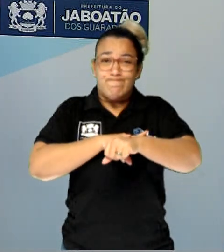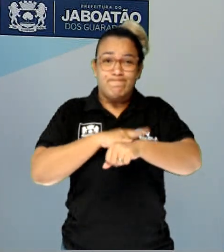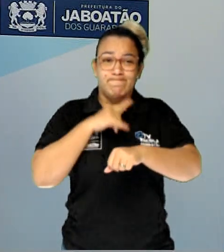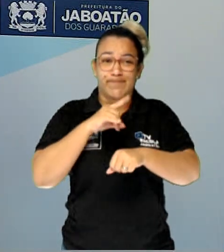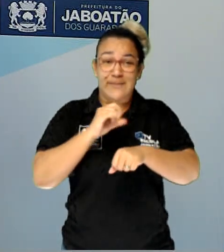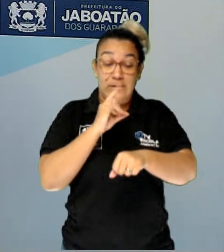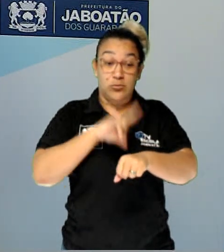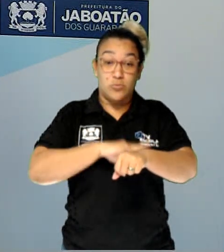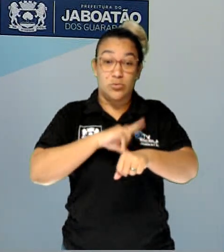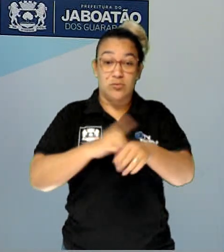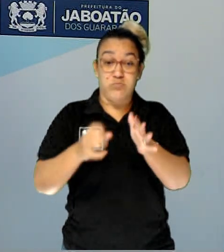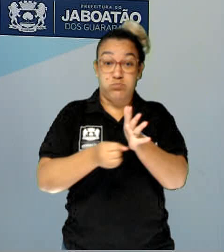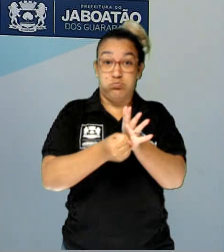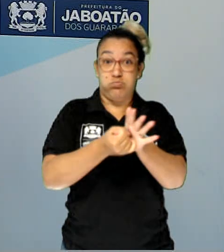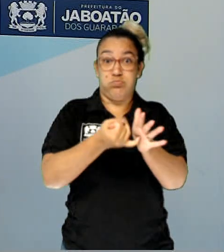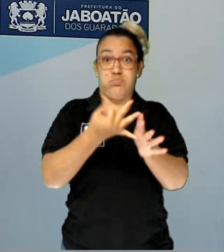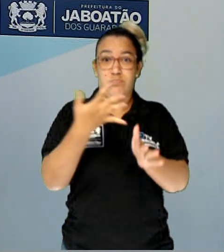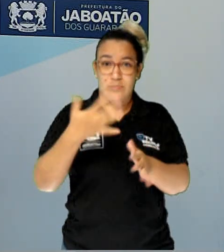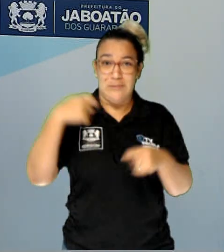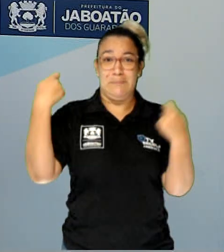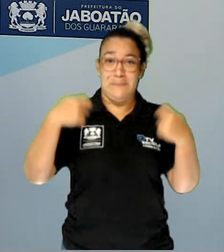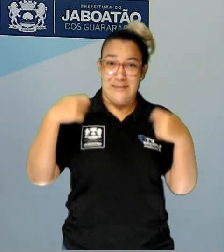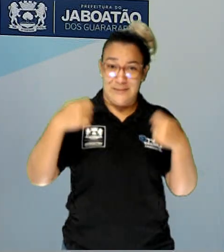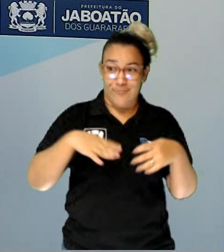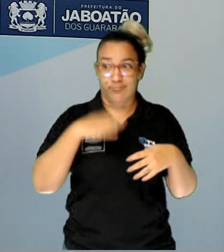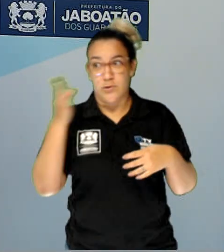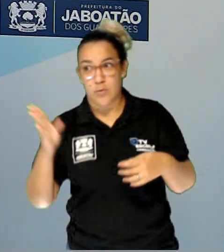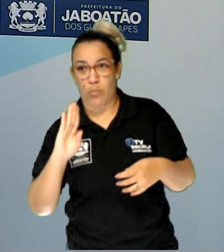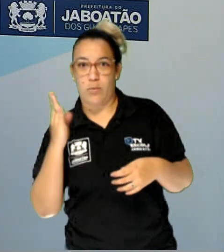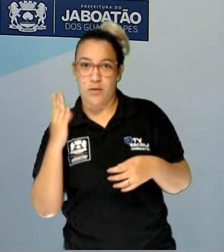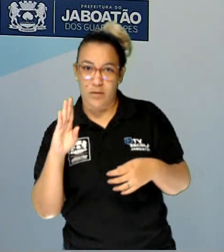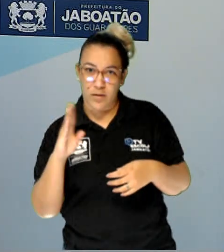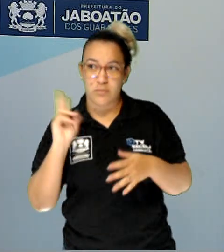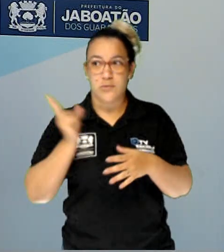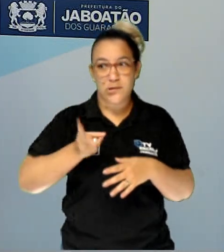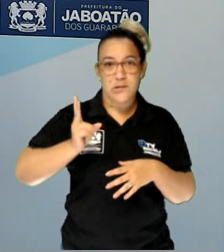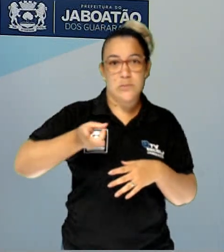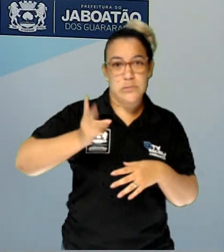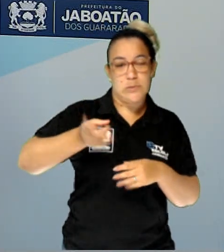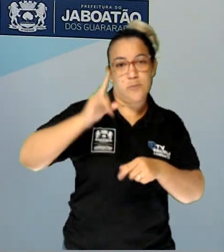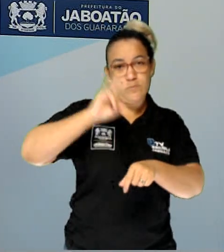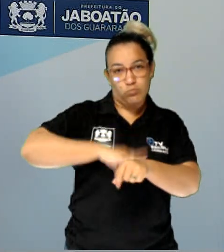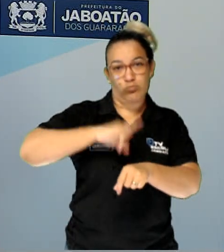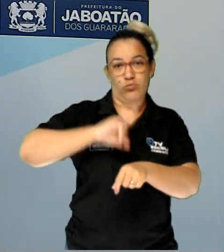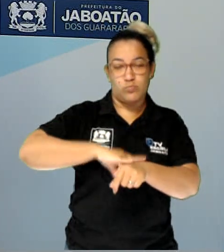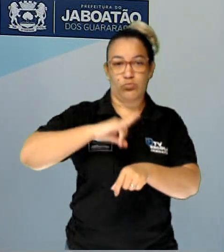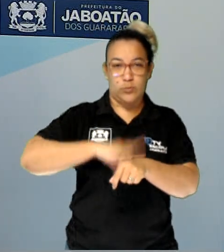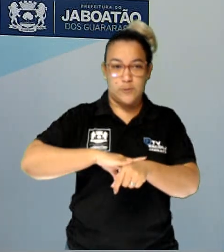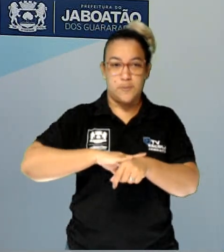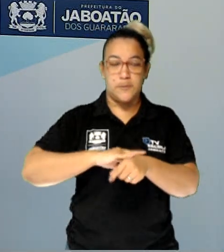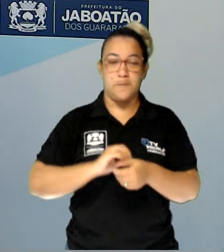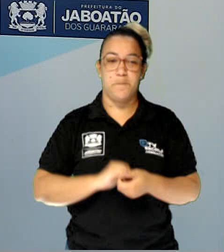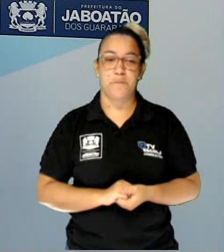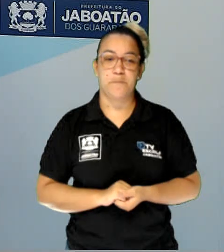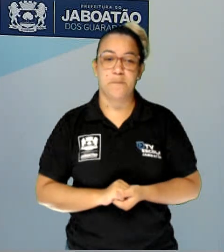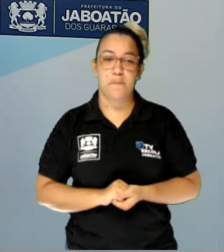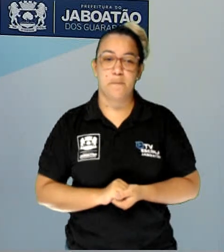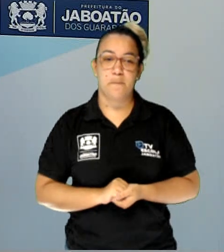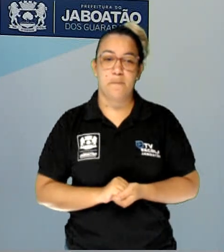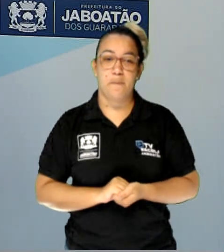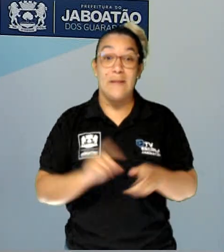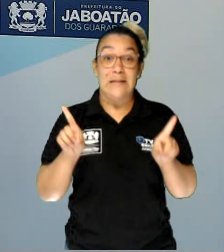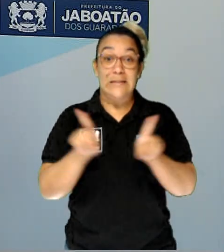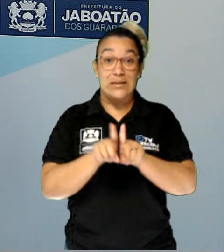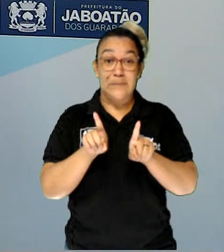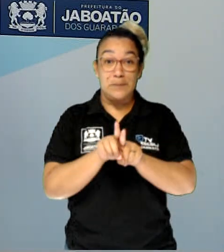e precisa ir constantemente lá ao banheiro para eliminar essa urina. Você vai ter aqui o